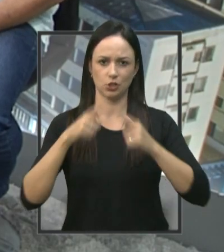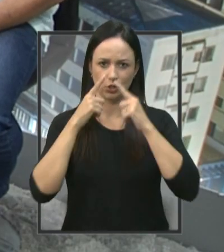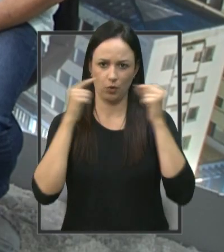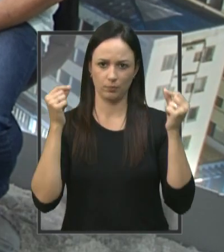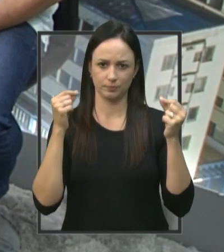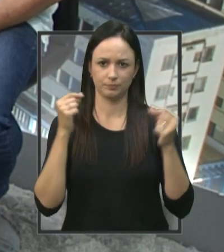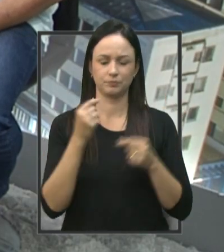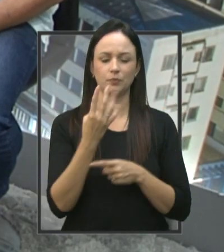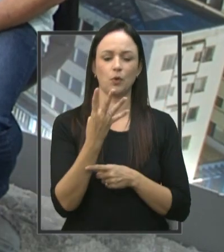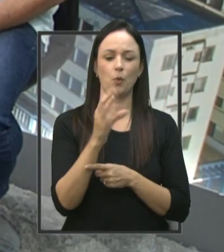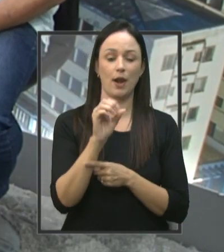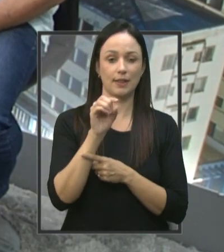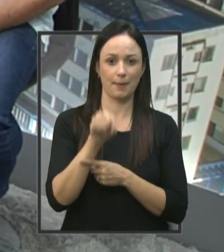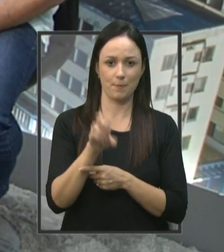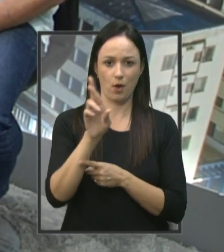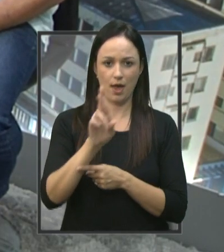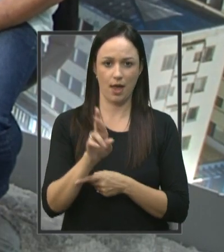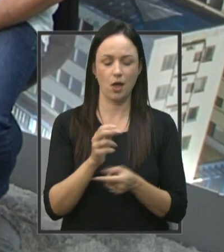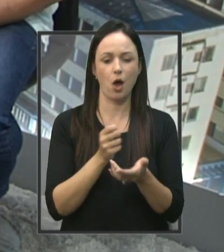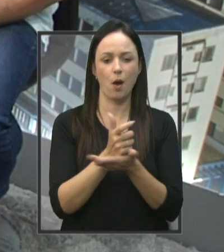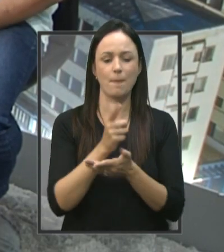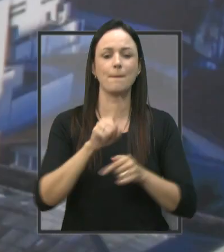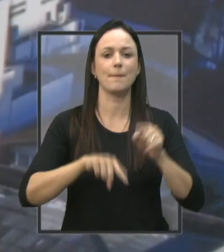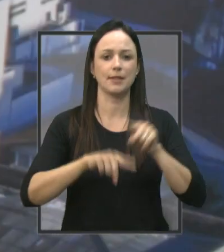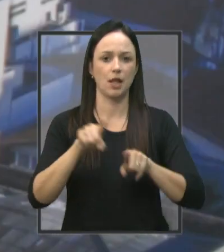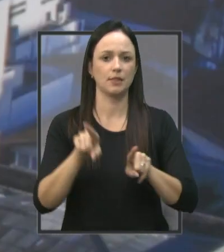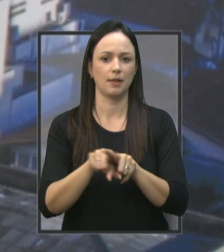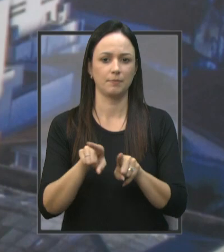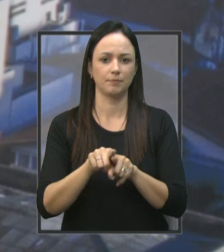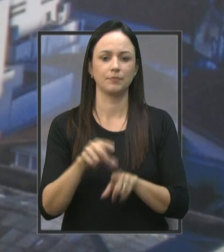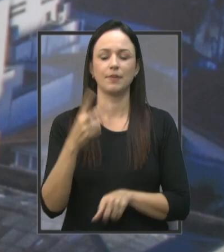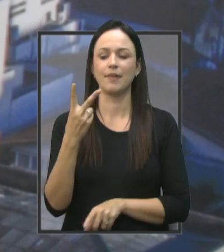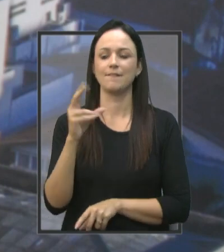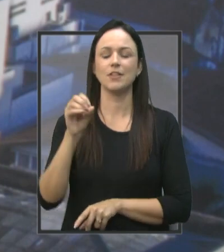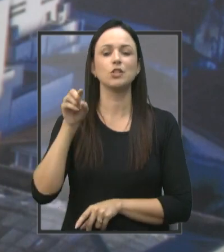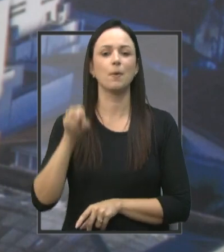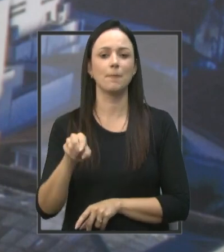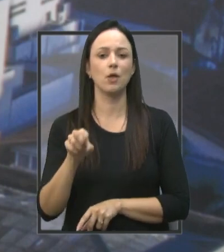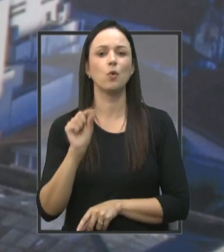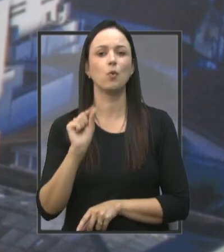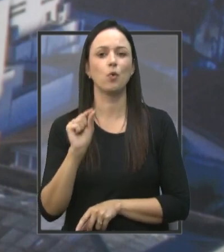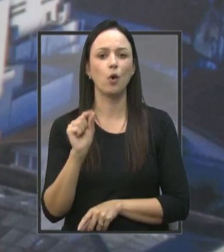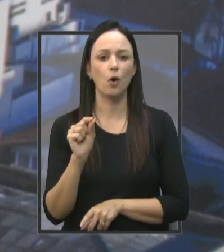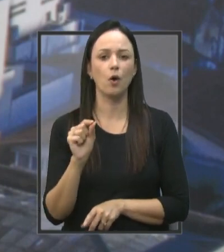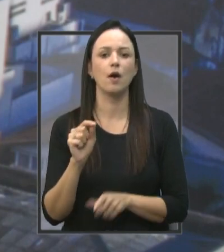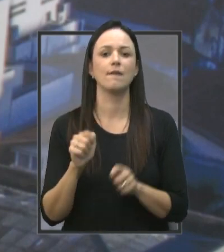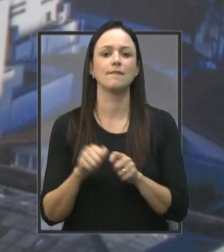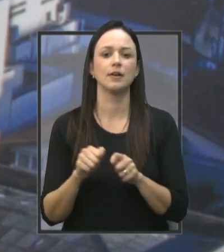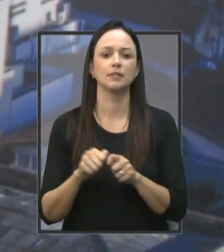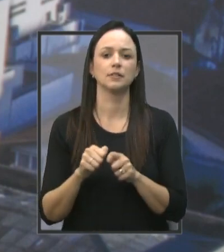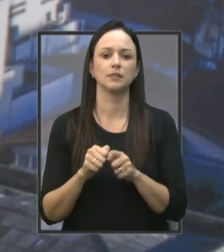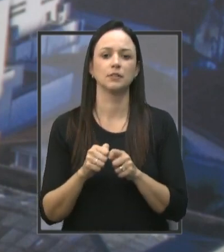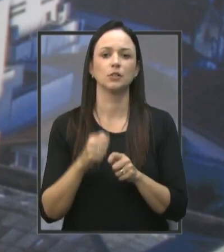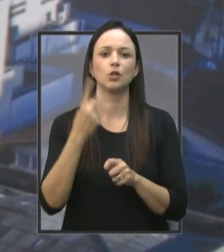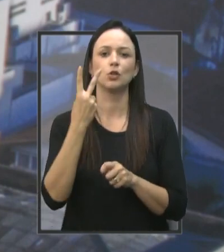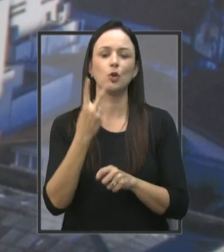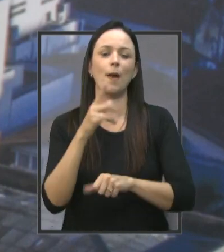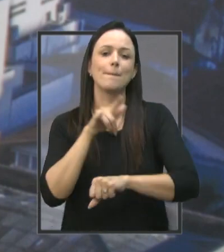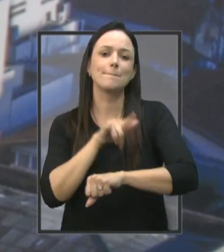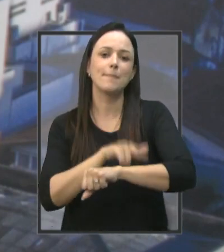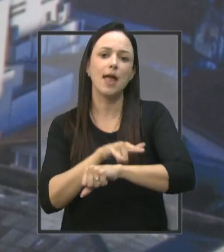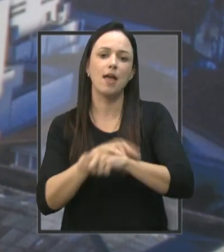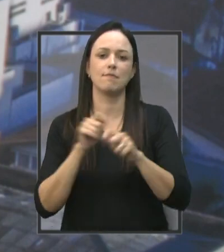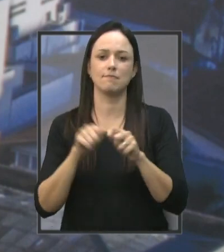40 mil Para aquisição De equipamentos Também E 20 mil Para eles poderem Ampliar Dois banheirinhos Que eles